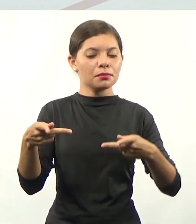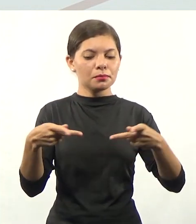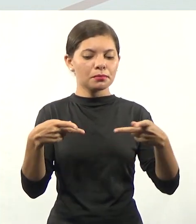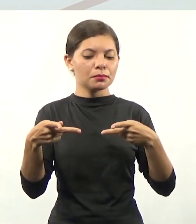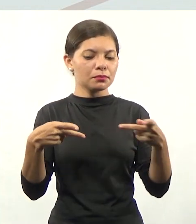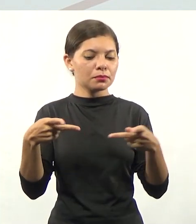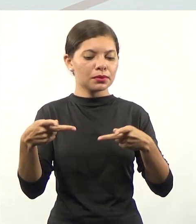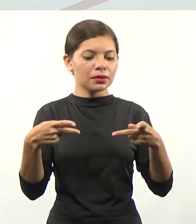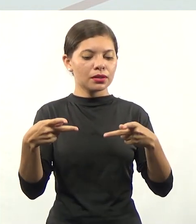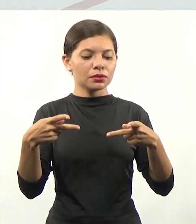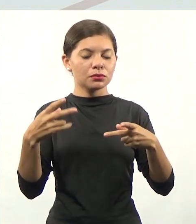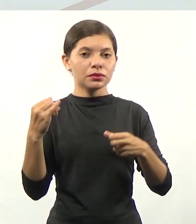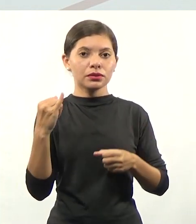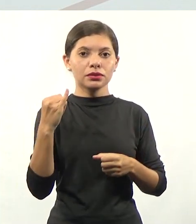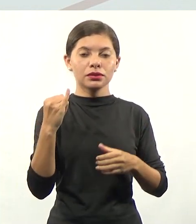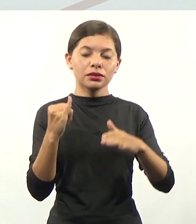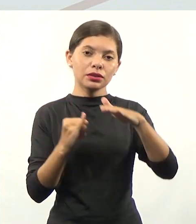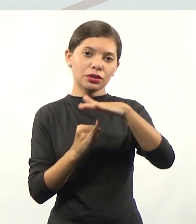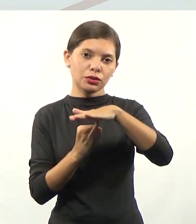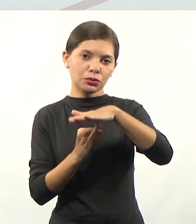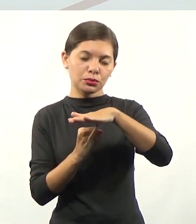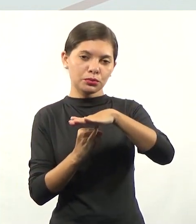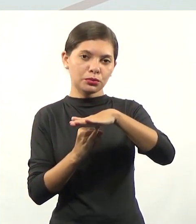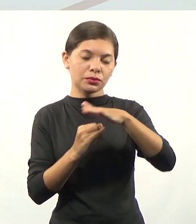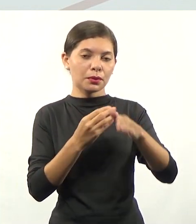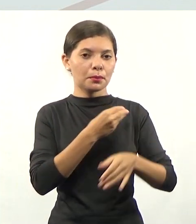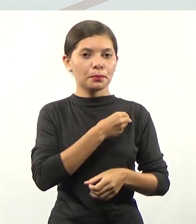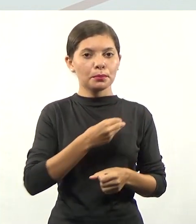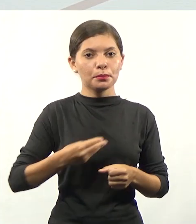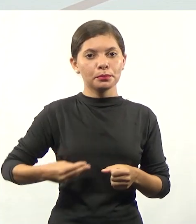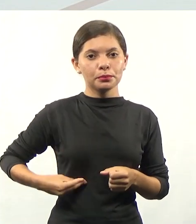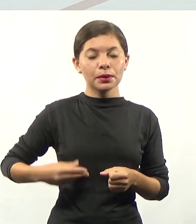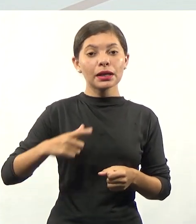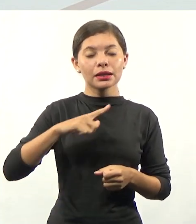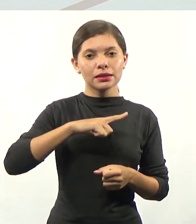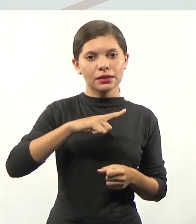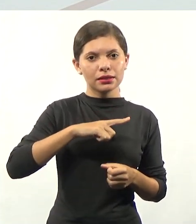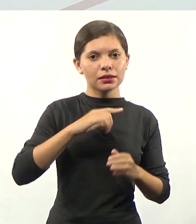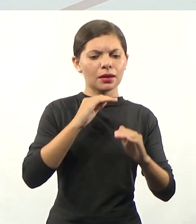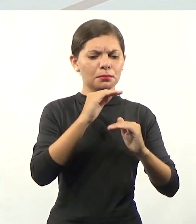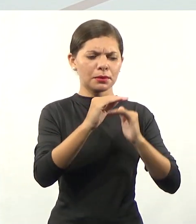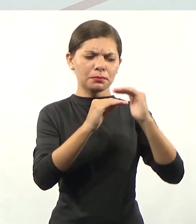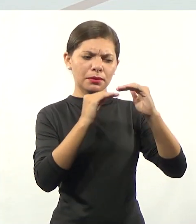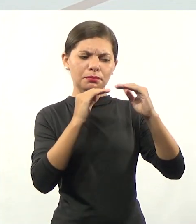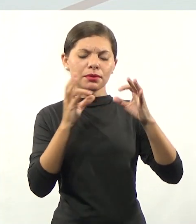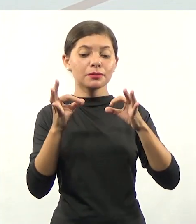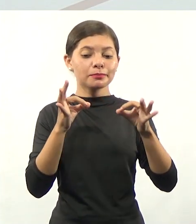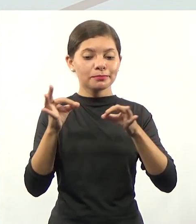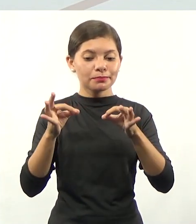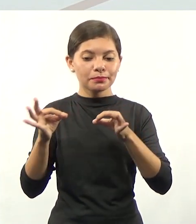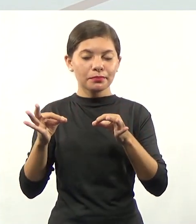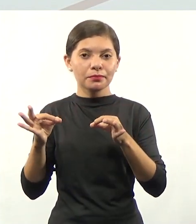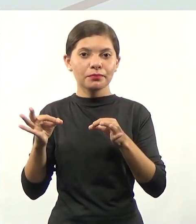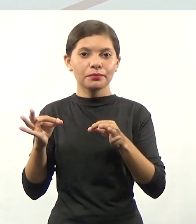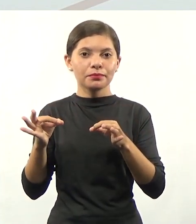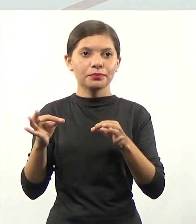de plano, se for instituição pública, mas ela exige esse processo, se for uma instituição privada.